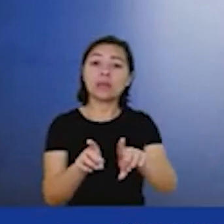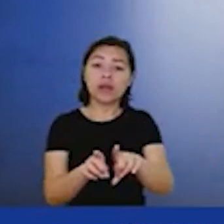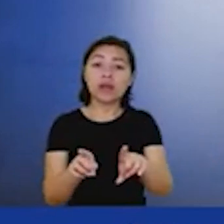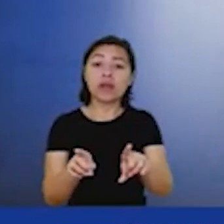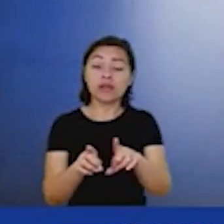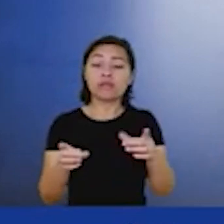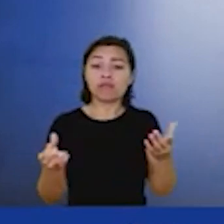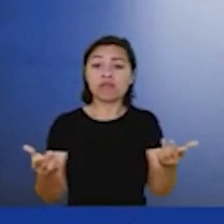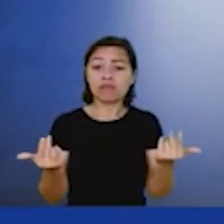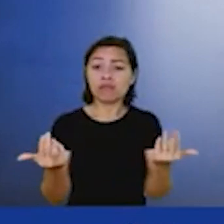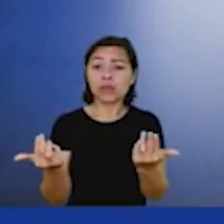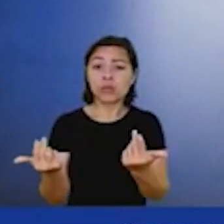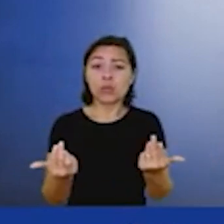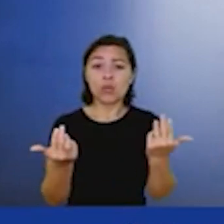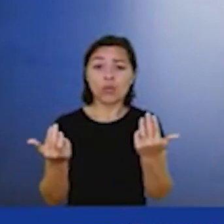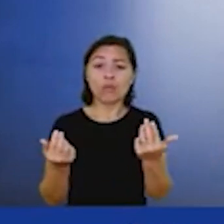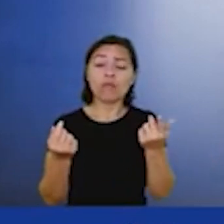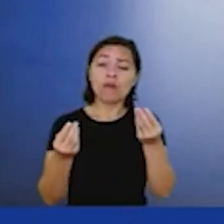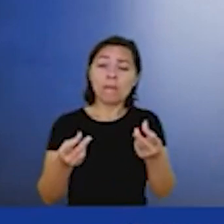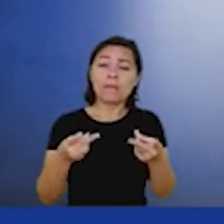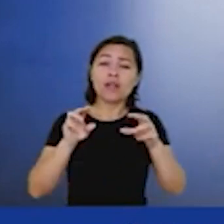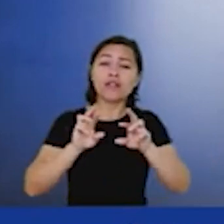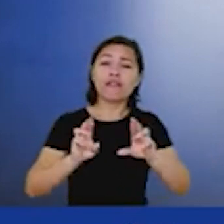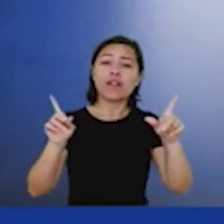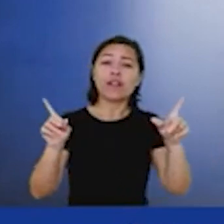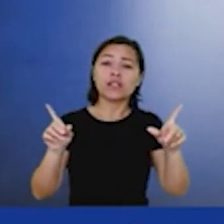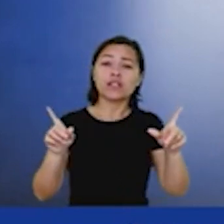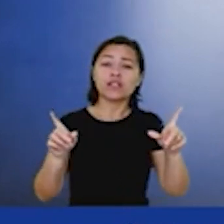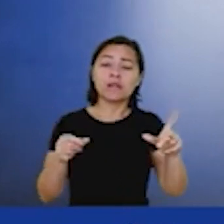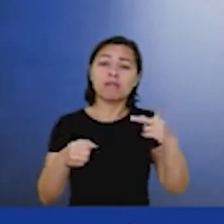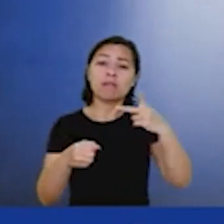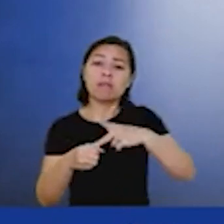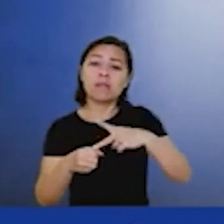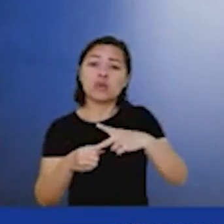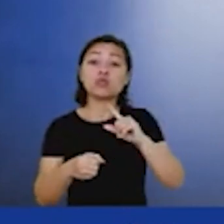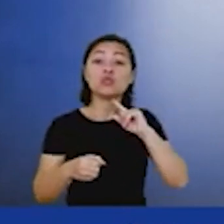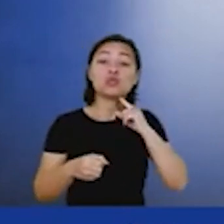ter essa diferenciação por esse motivo também